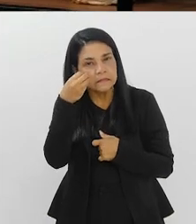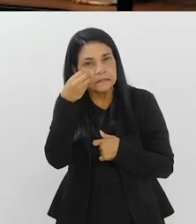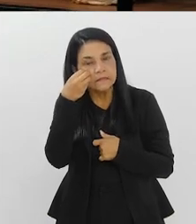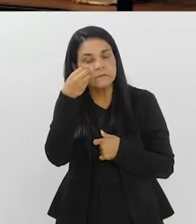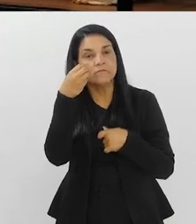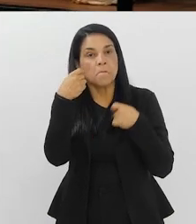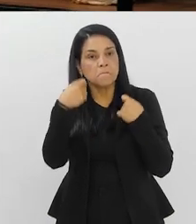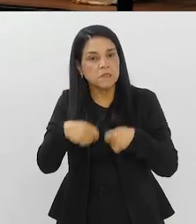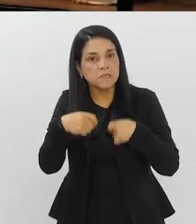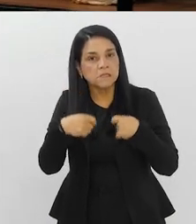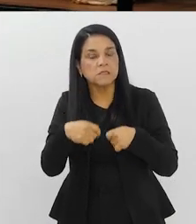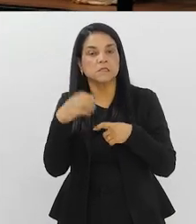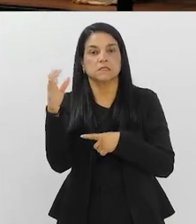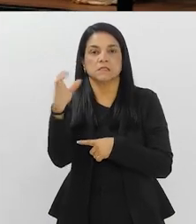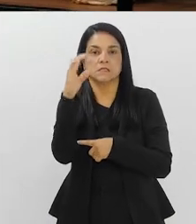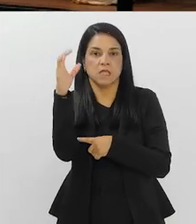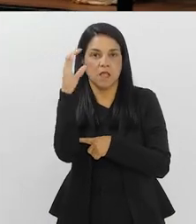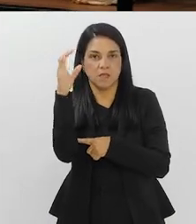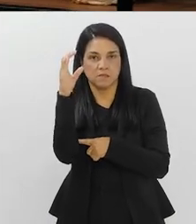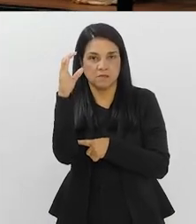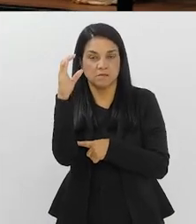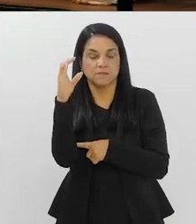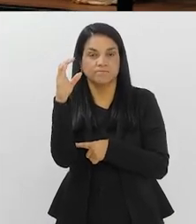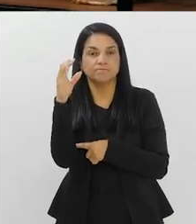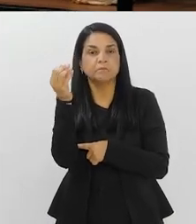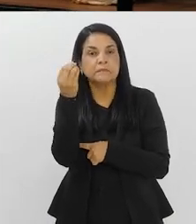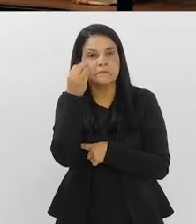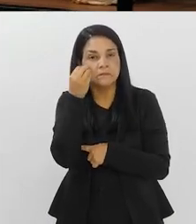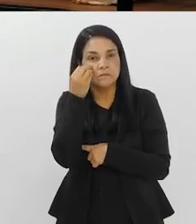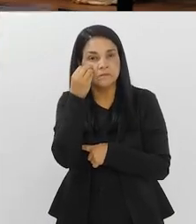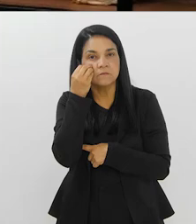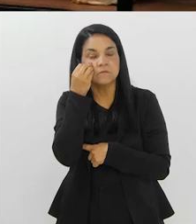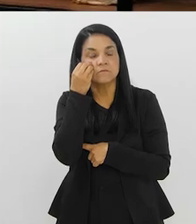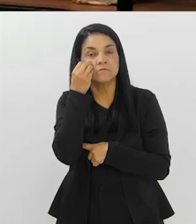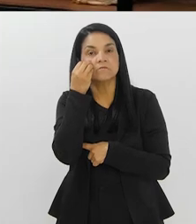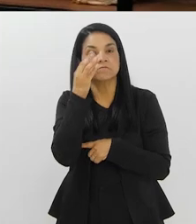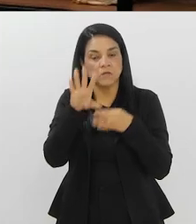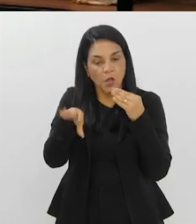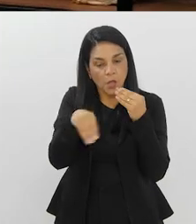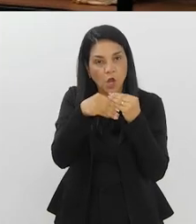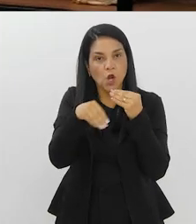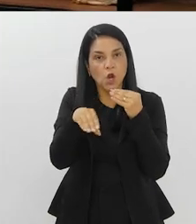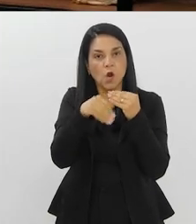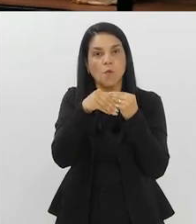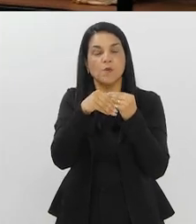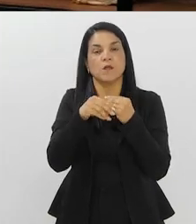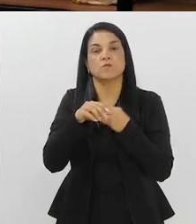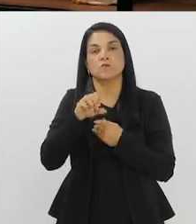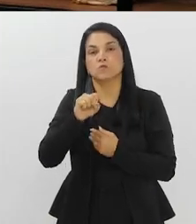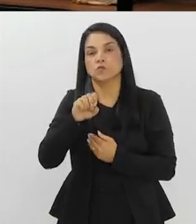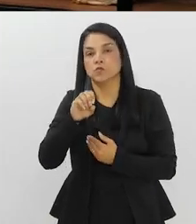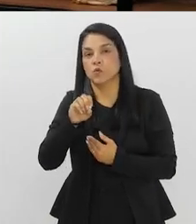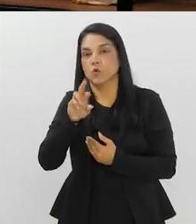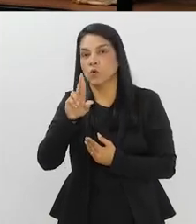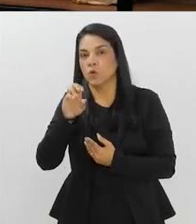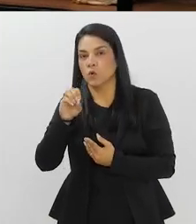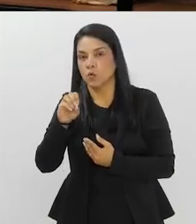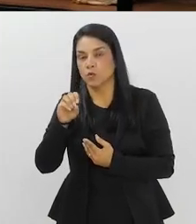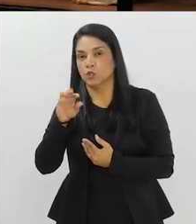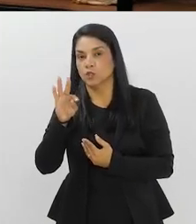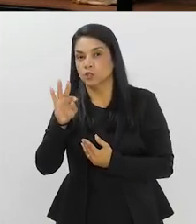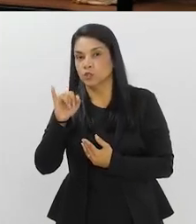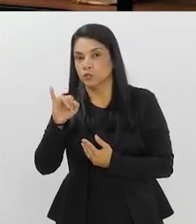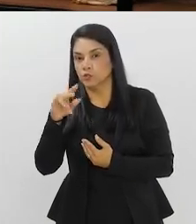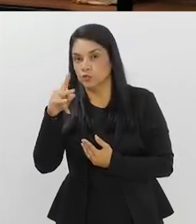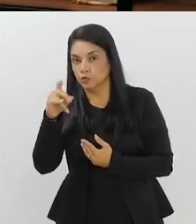tentativa que a ciência hoje faz é de tentar, cada vez mais, incorporar um sorotipo diferente,